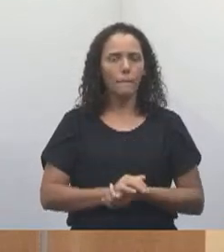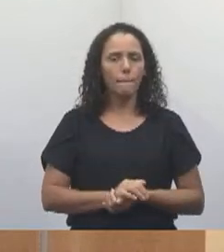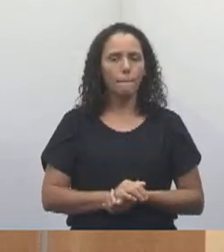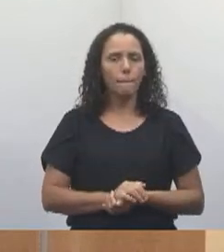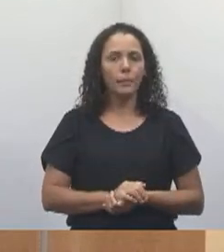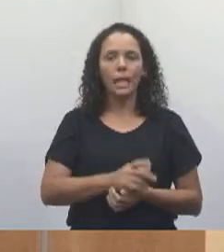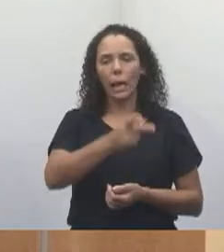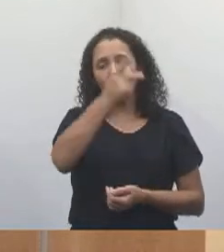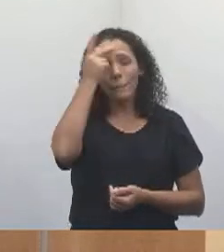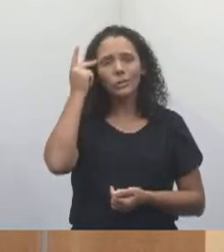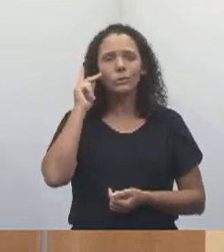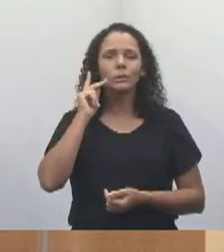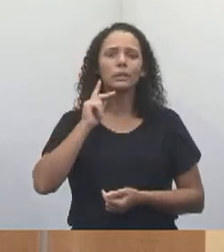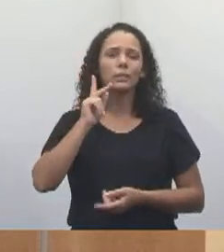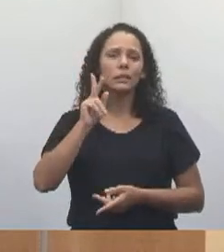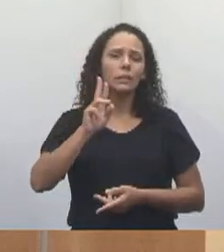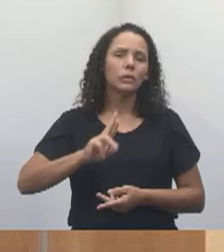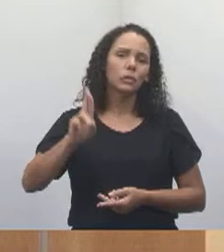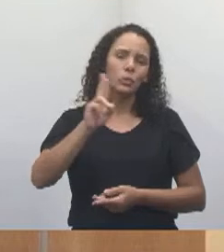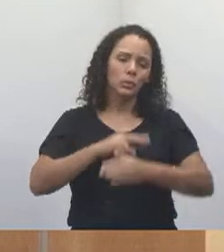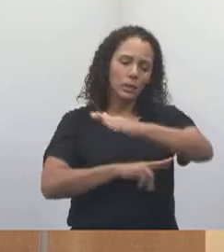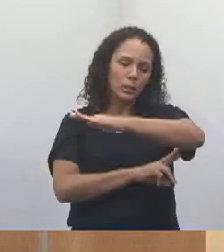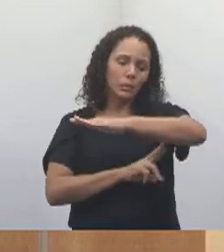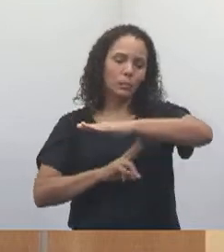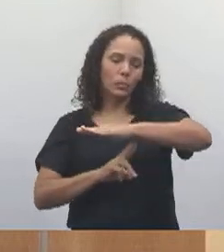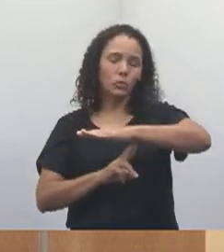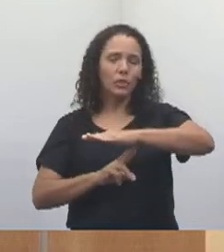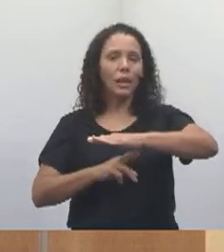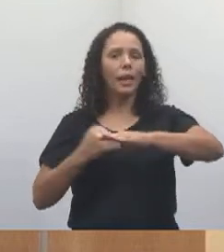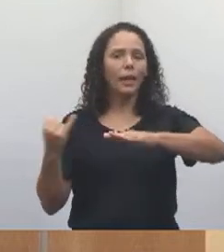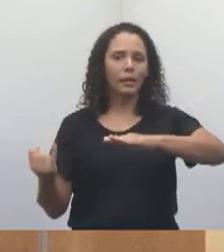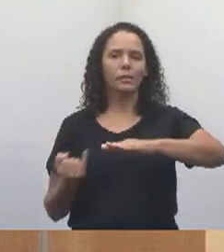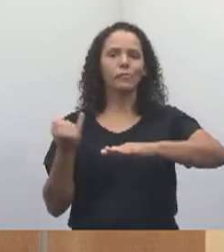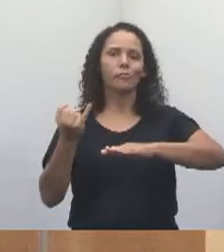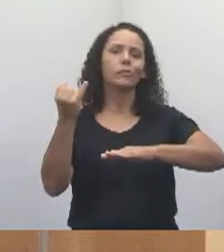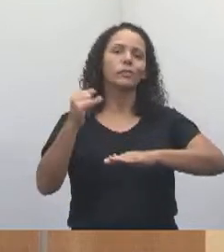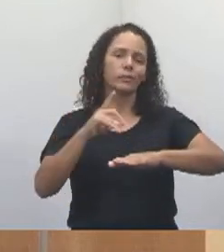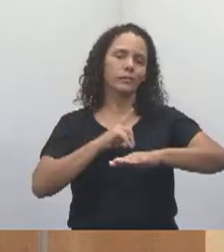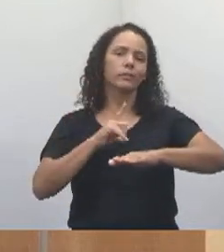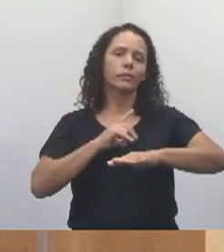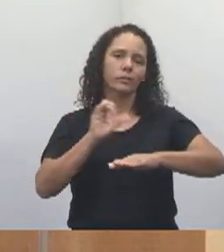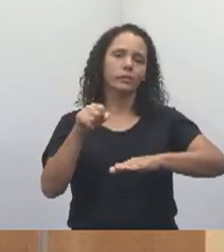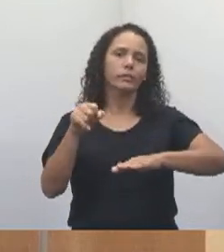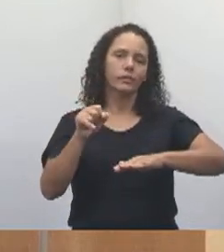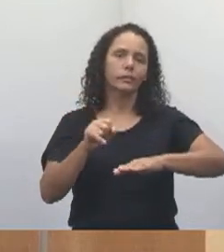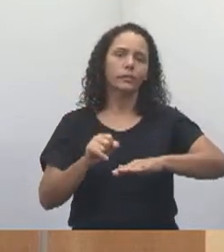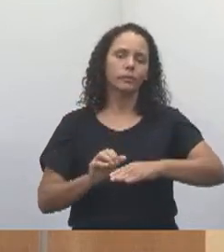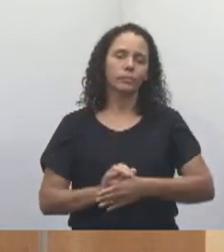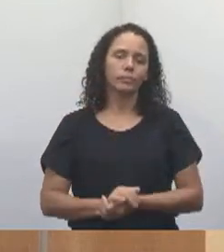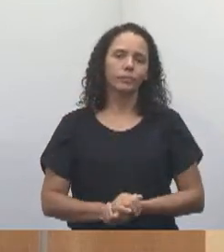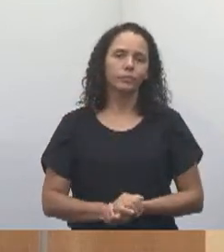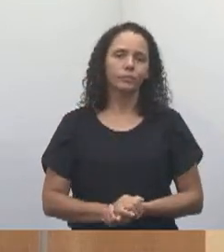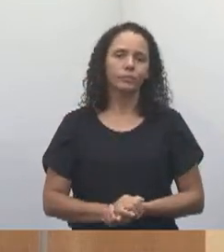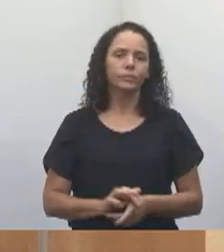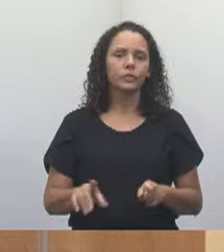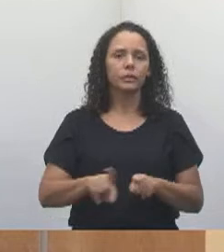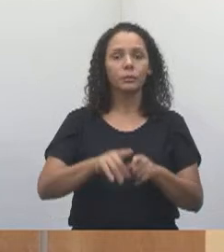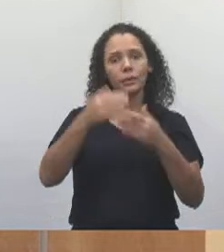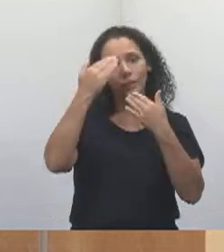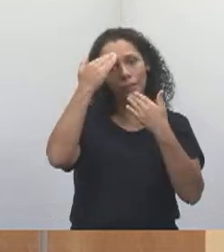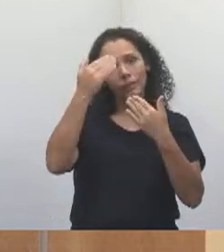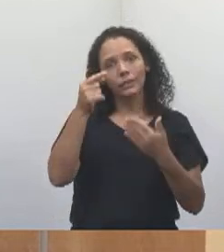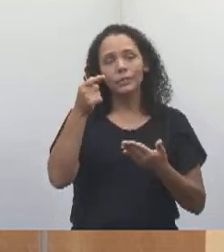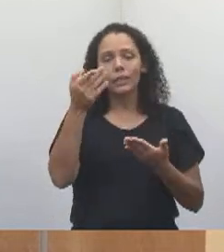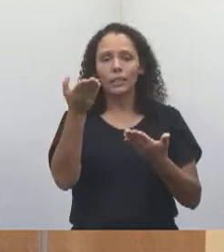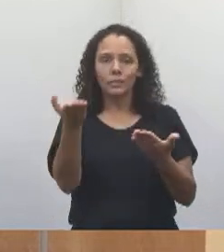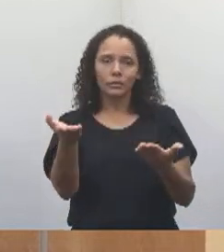é de fundamental importância que tenha uma ponte, nem que seja provisória, nesse primeiro momento. Então, eu quero agradecer a sua atenção,